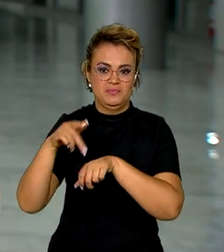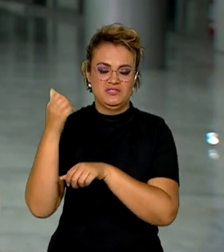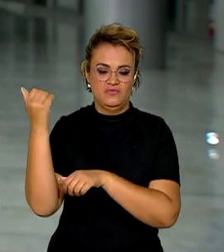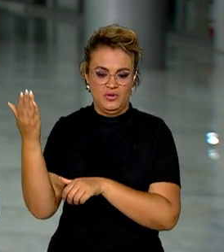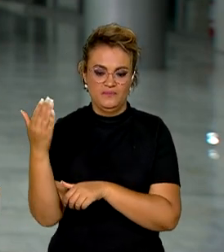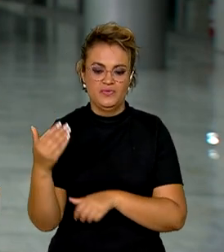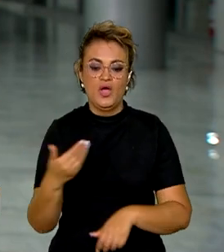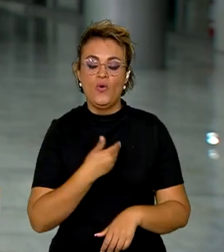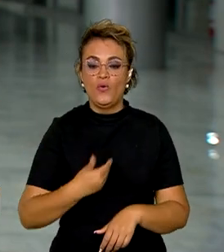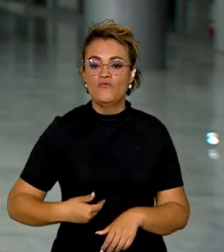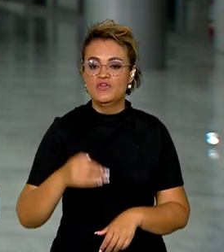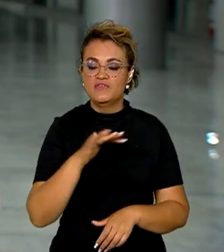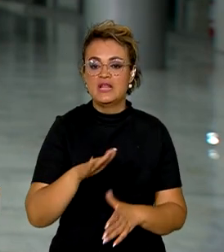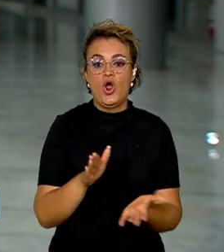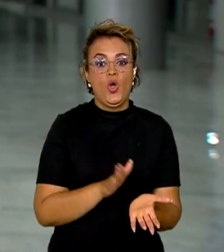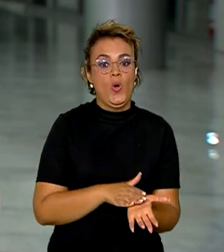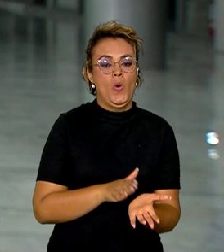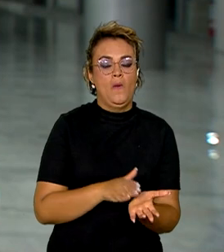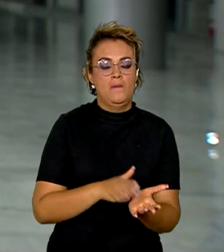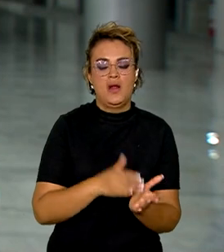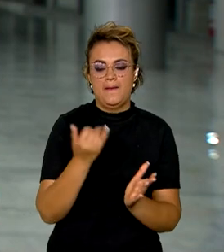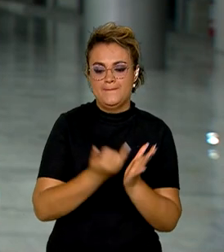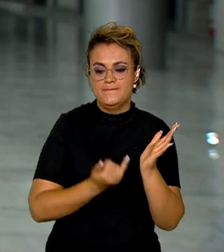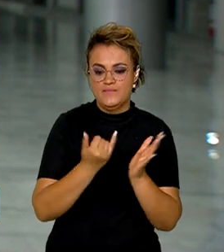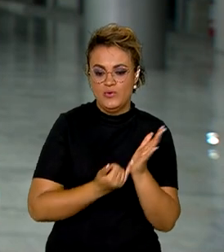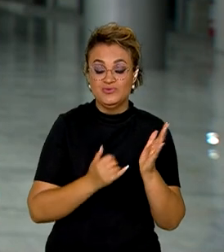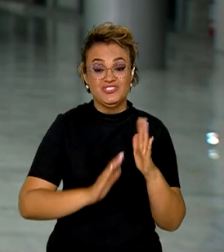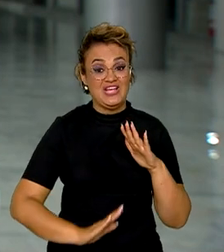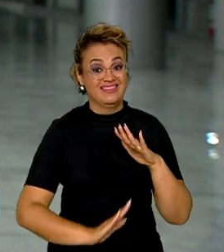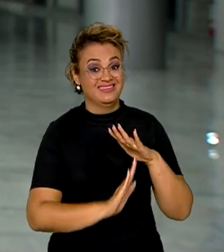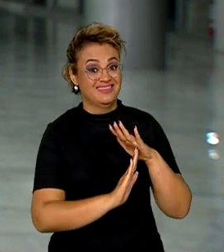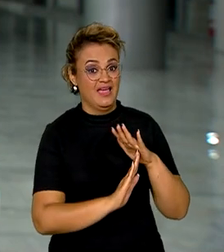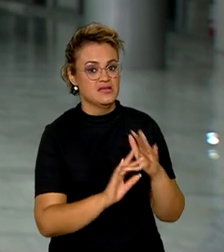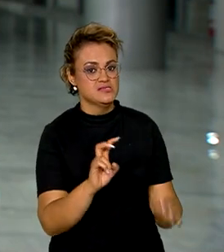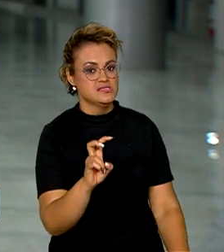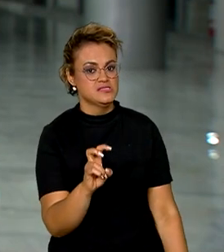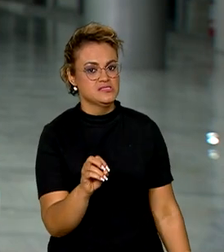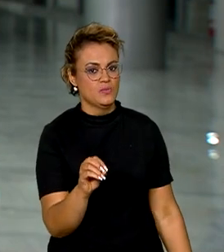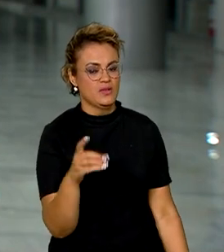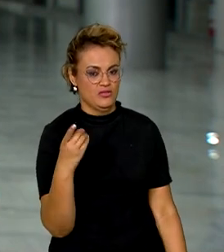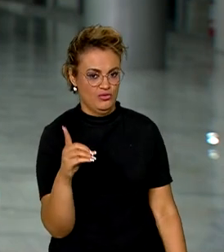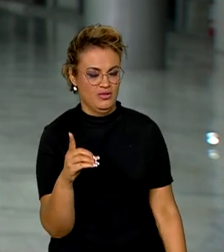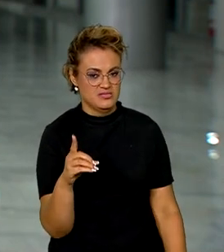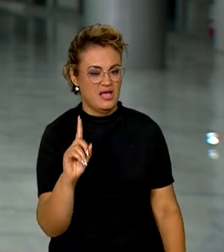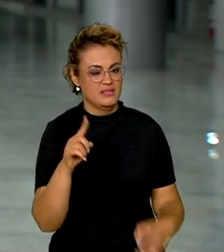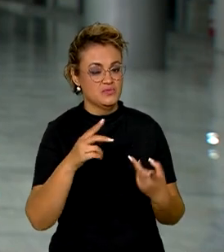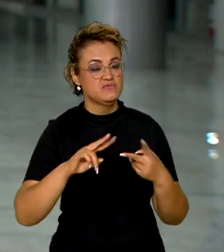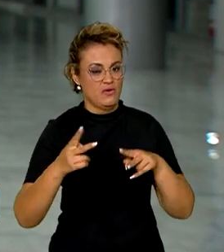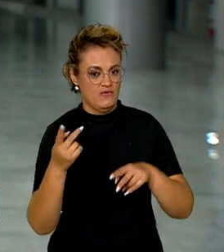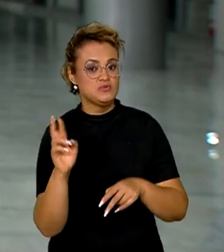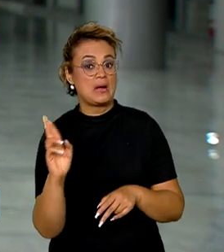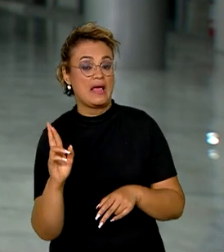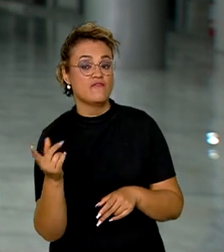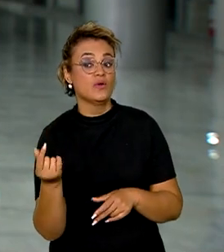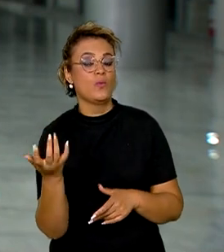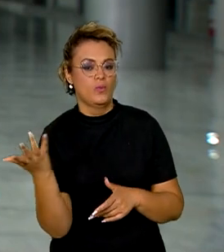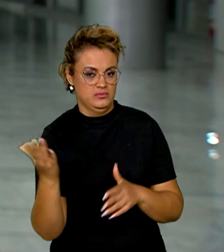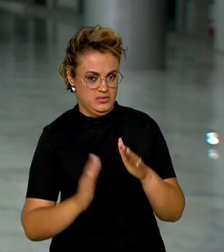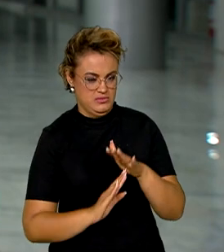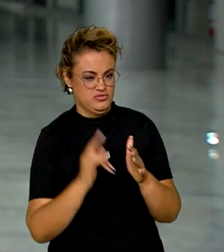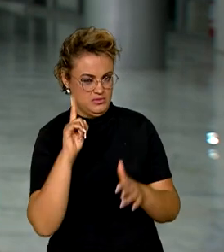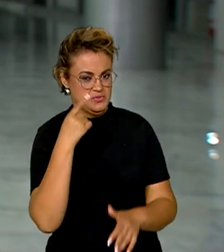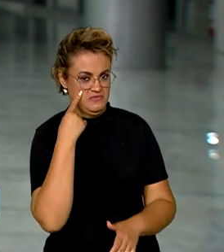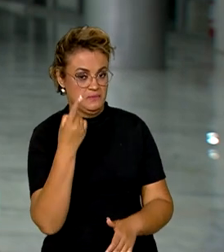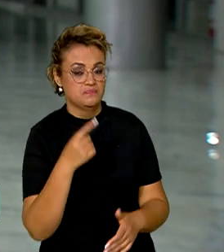deixa de cobrar o imposto de importação para compras de até 50 dólares. Em contrapartida, as empresas